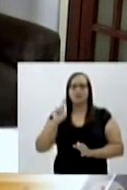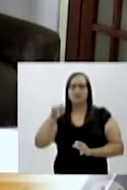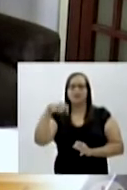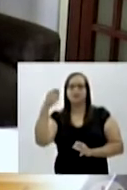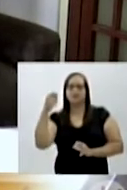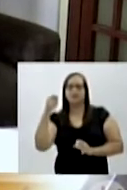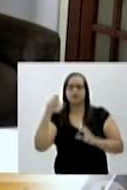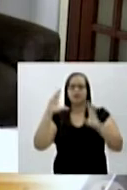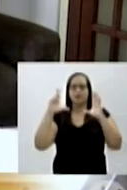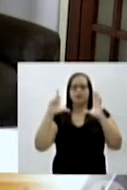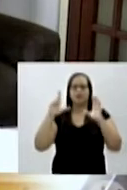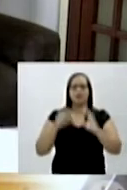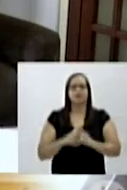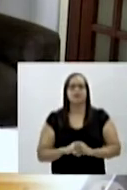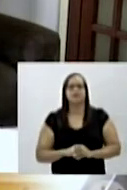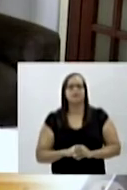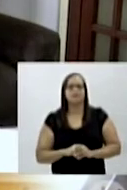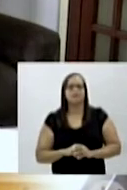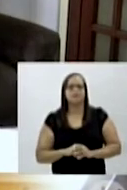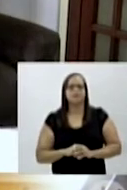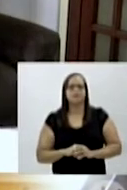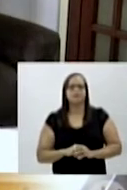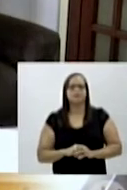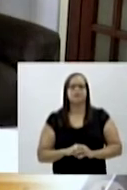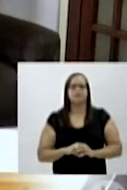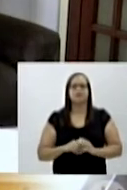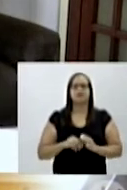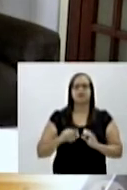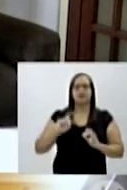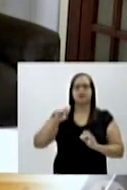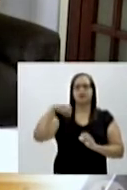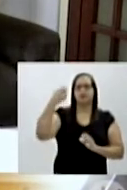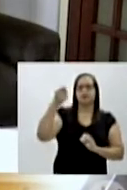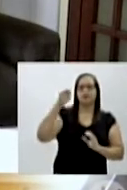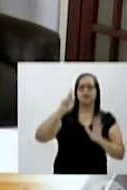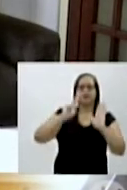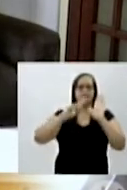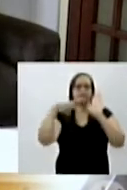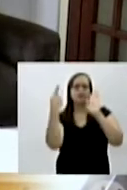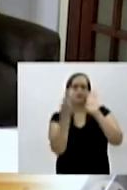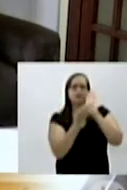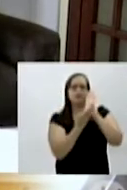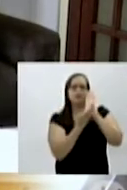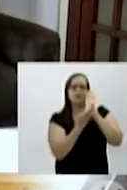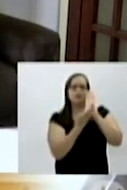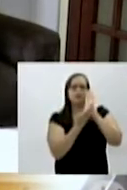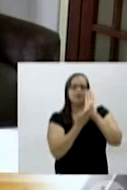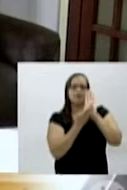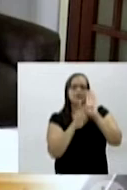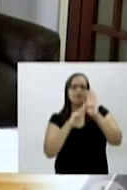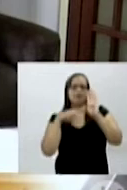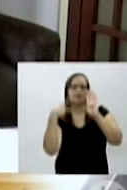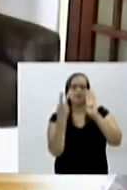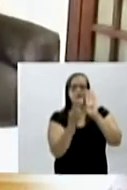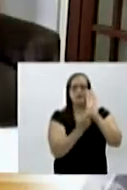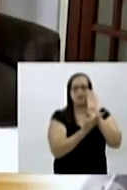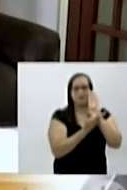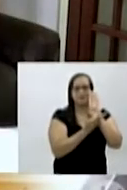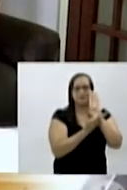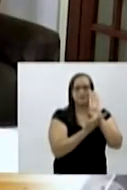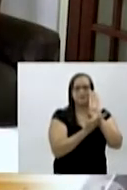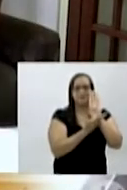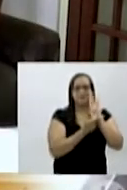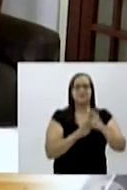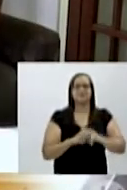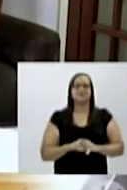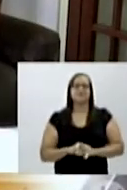o programa. Bem na hora. Bom, o sinal do bem na hora, como é? O do bem na hora é o bem na hora. Além do